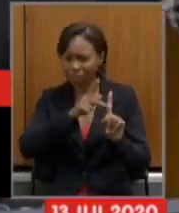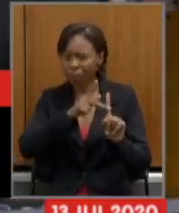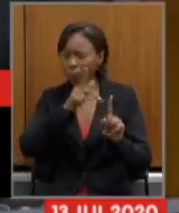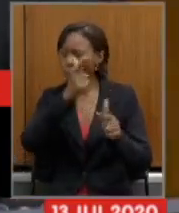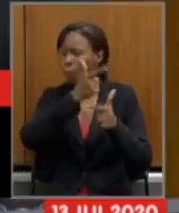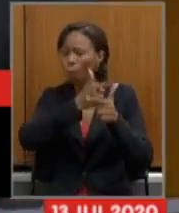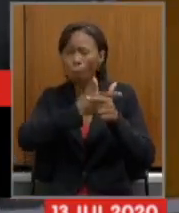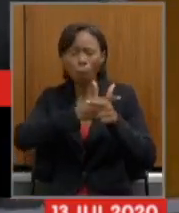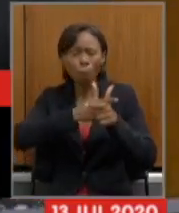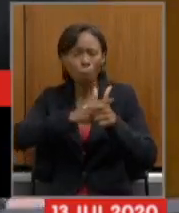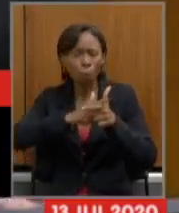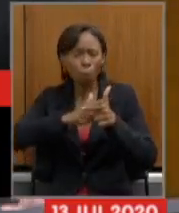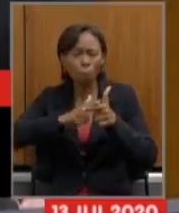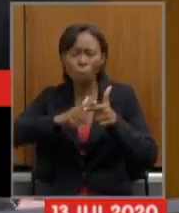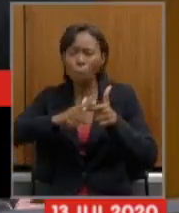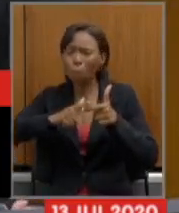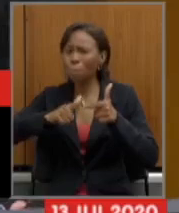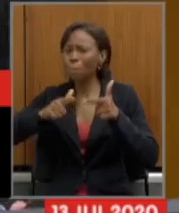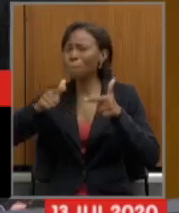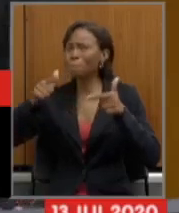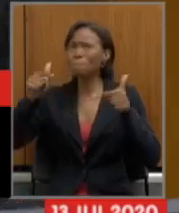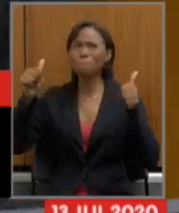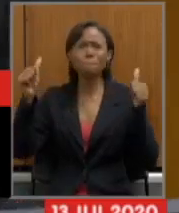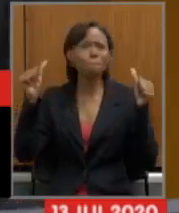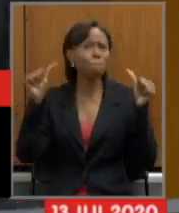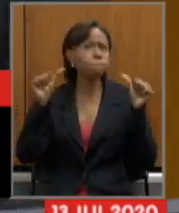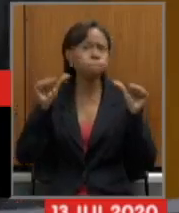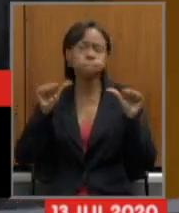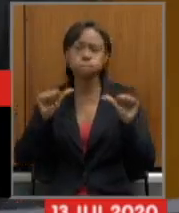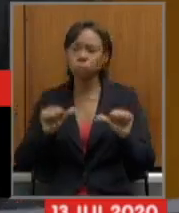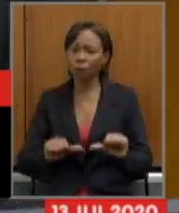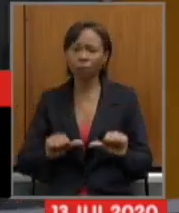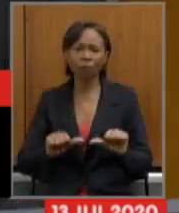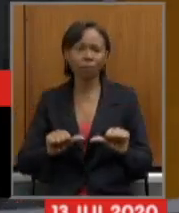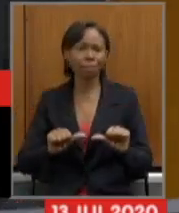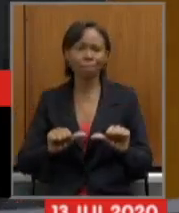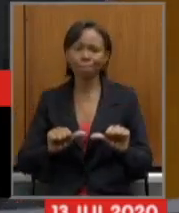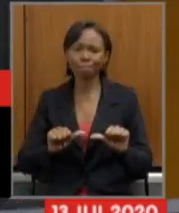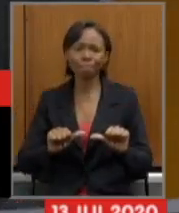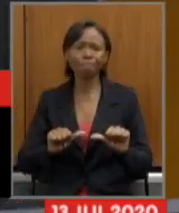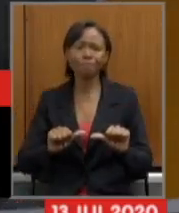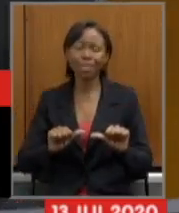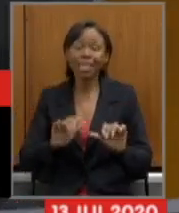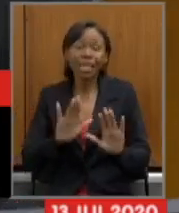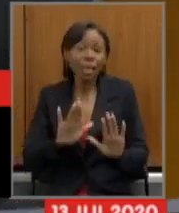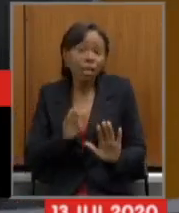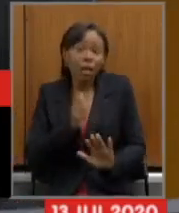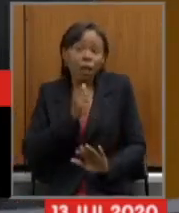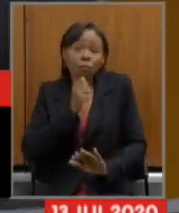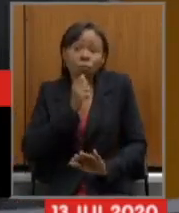maior dimensão e que ainda não foi enfrentado.